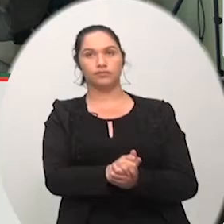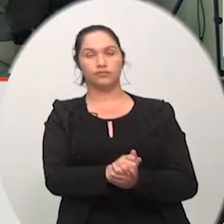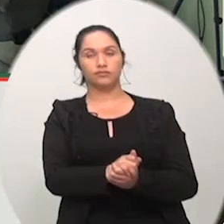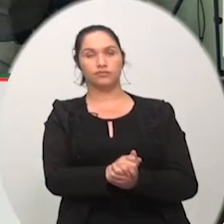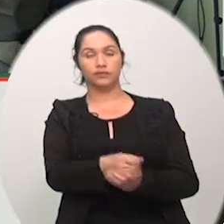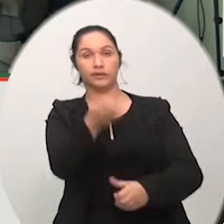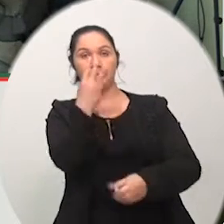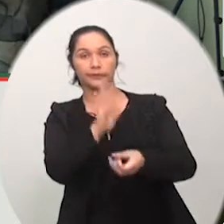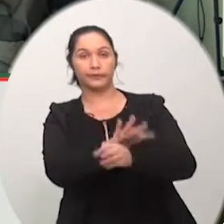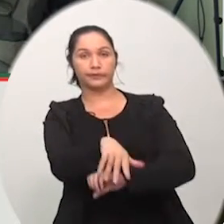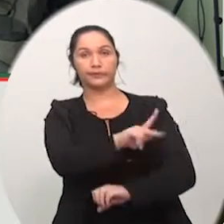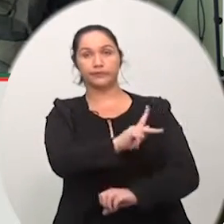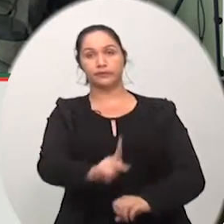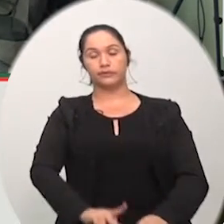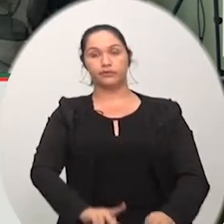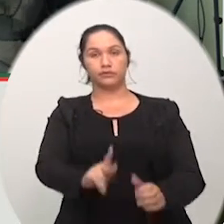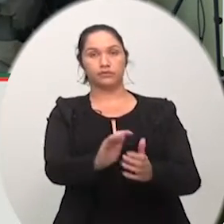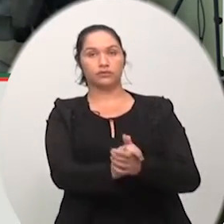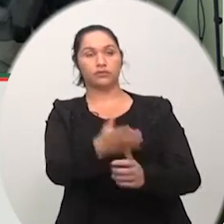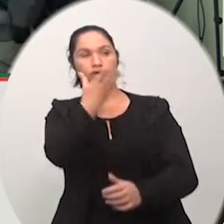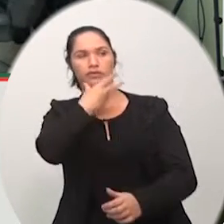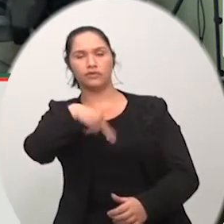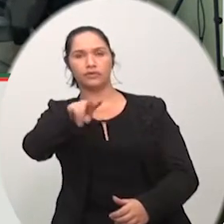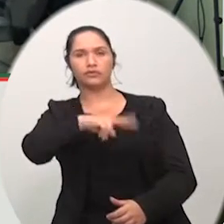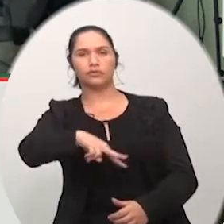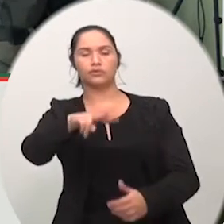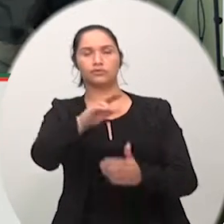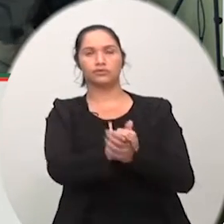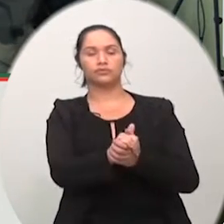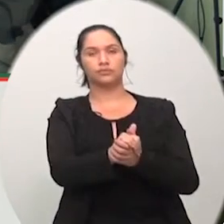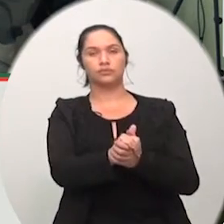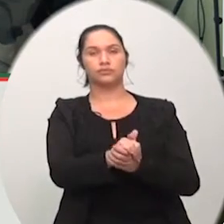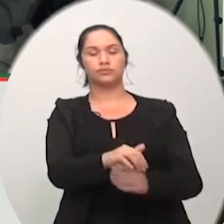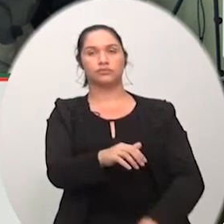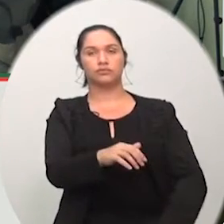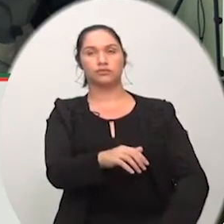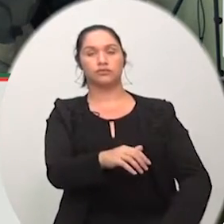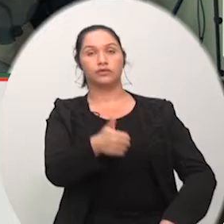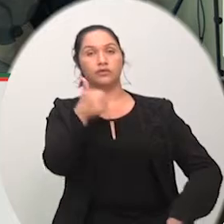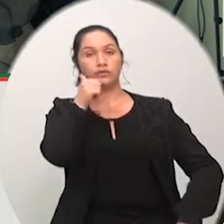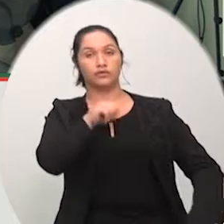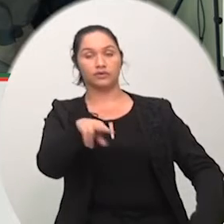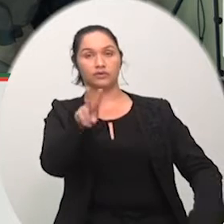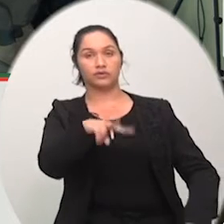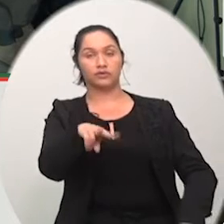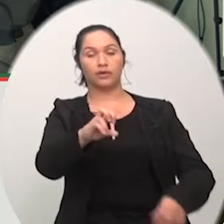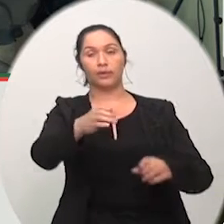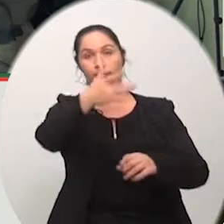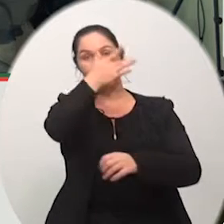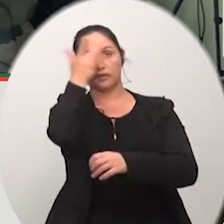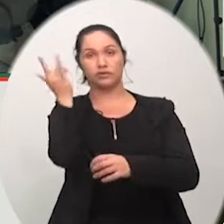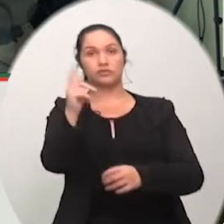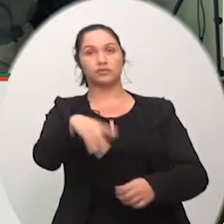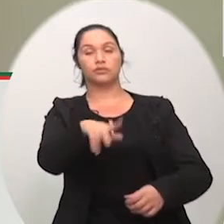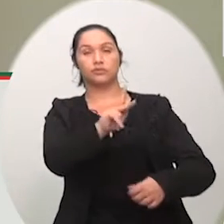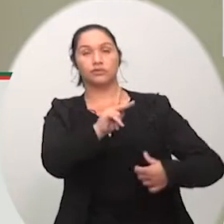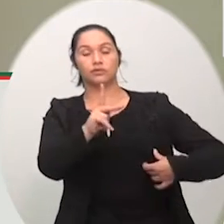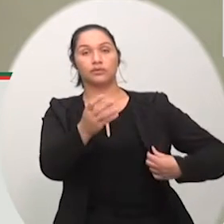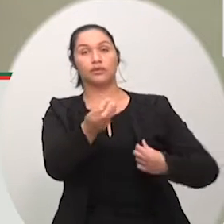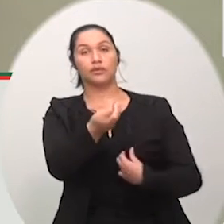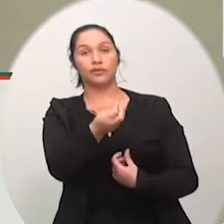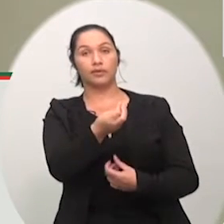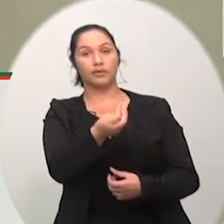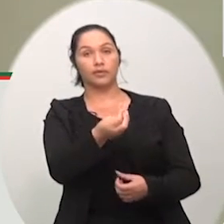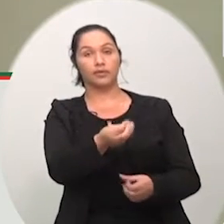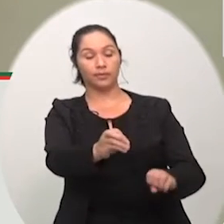Boa noite senhor presidente senhores vereadores senhoras vereadoras ao público presente especial